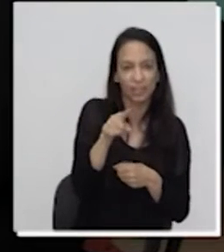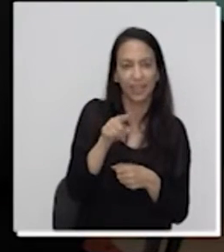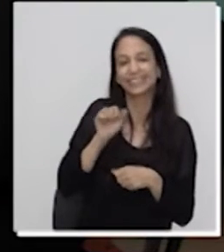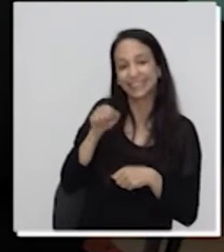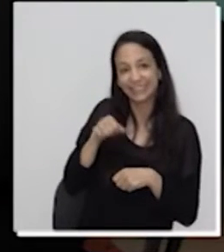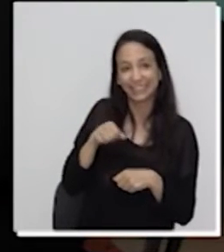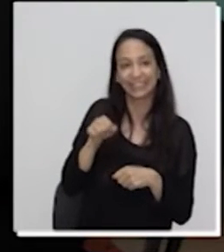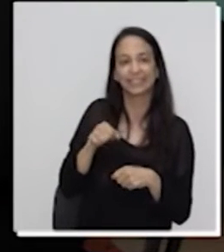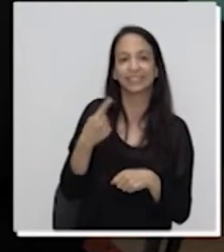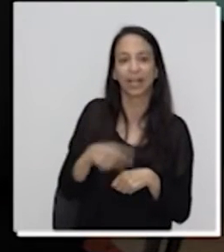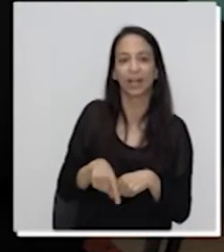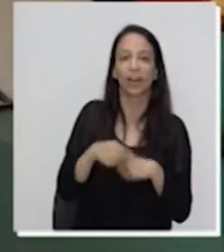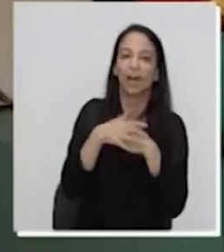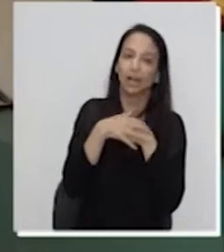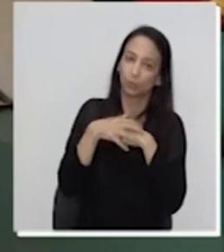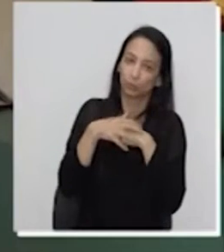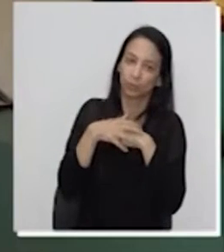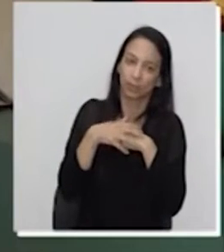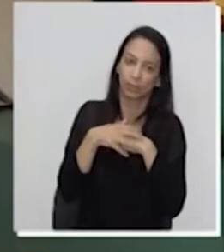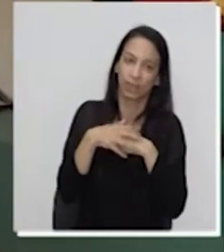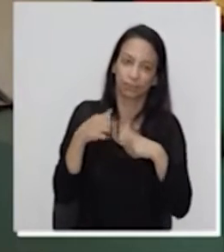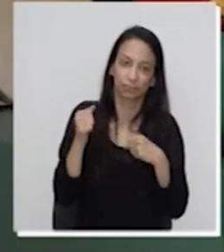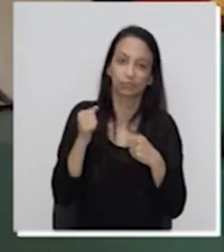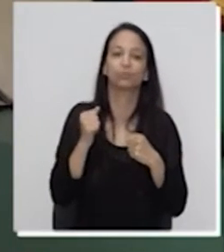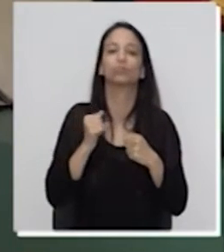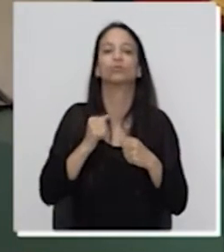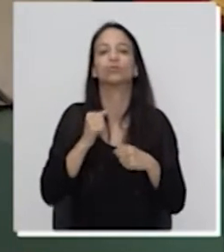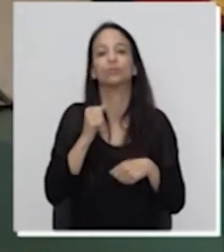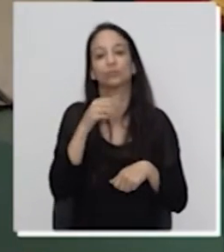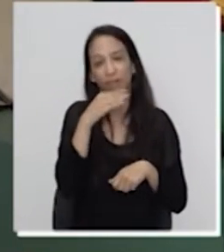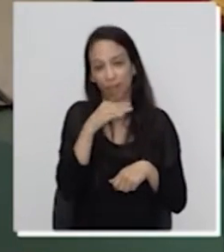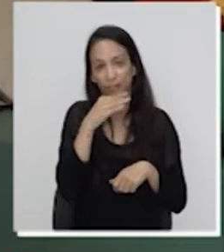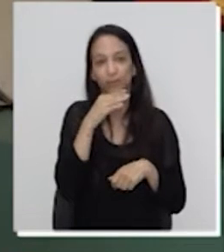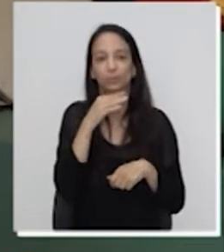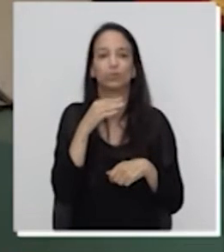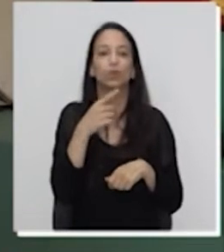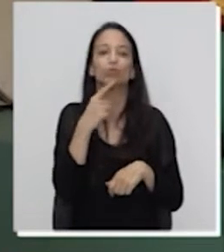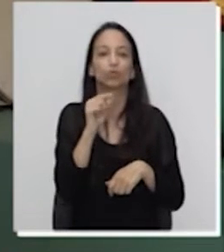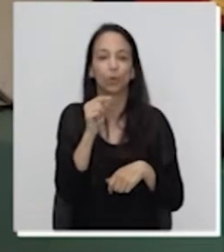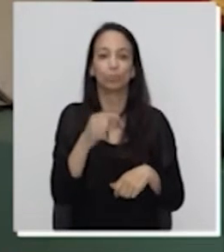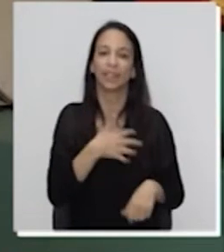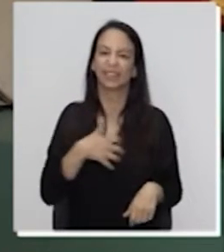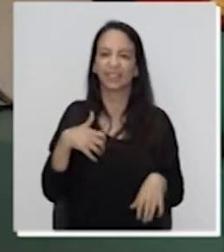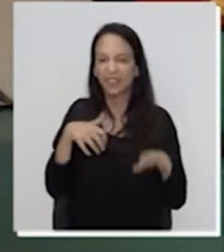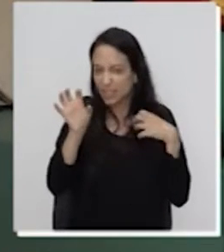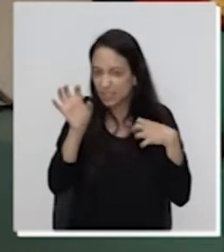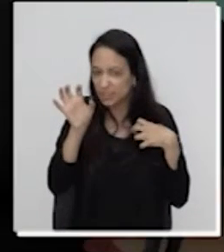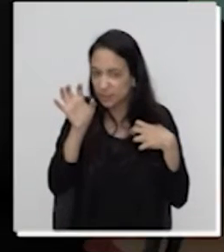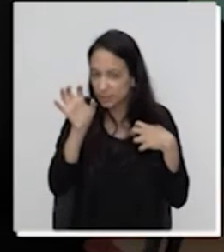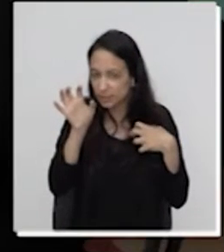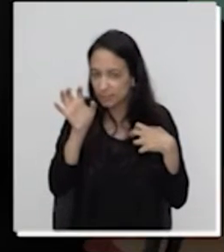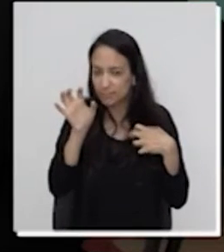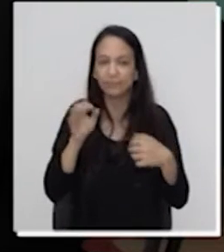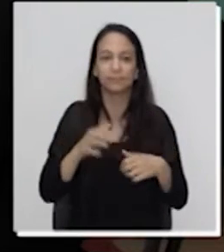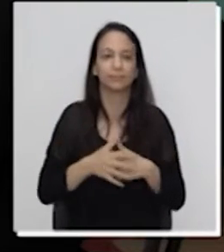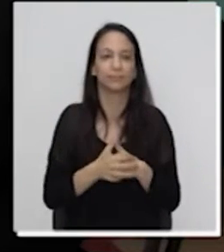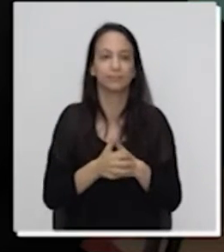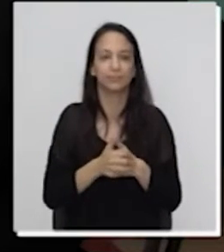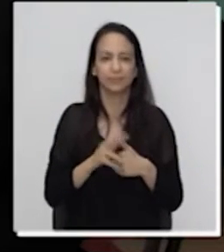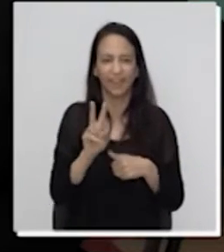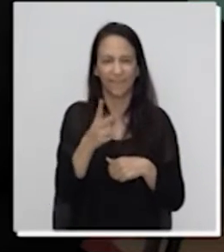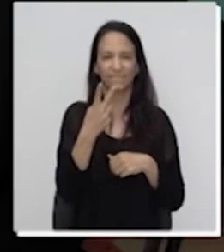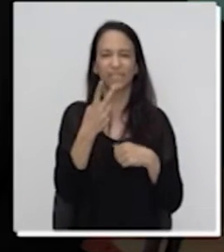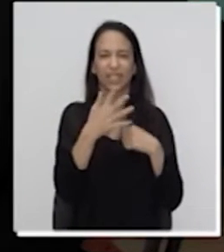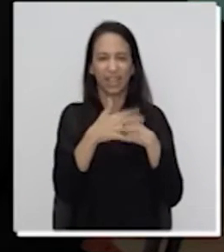tenho um cão e alguns gatos. Um deles chama-se tigre. Olha que giro, dois em um. Um gato que é tigre. Gosto bastante. Nós vamos